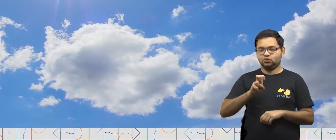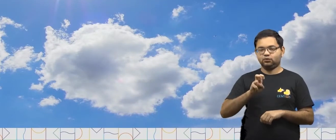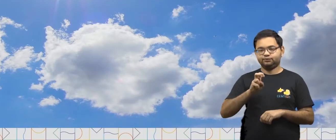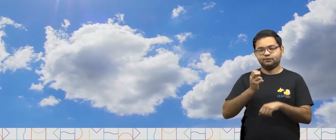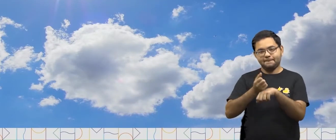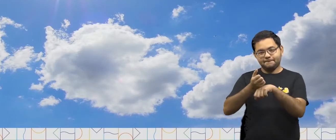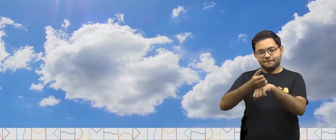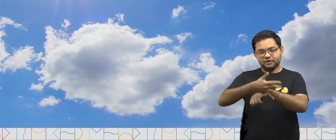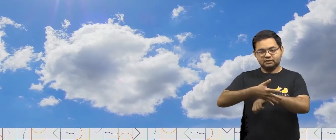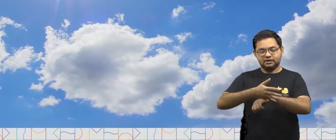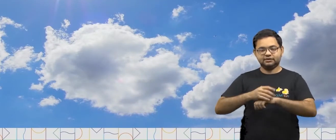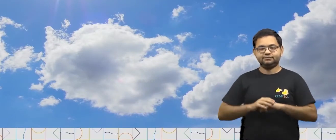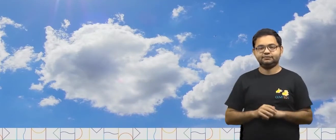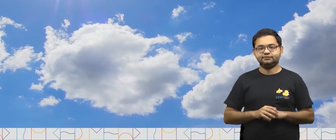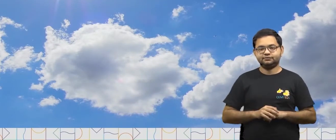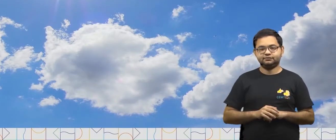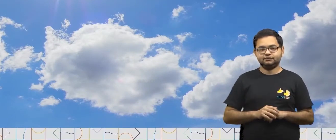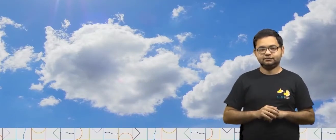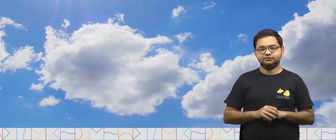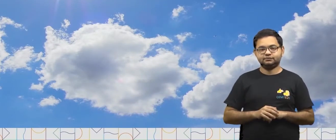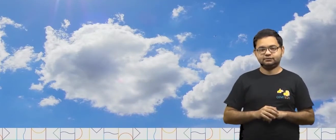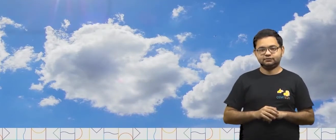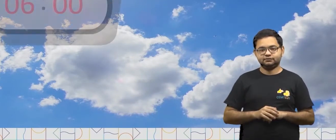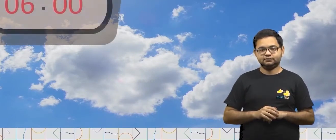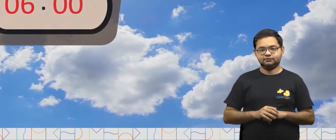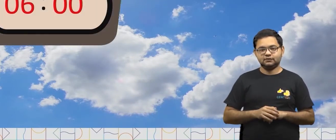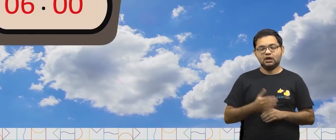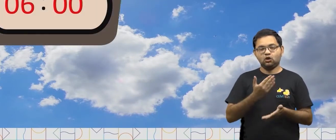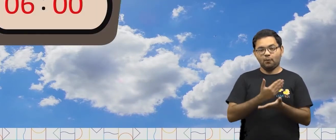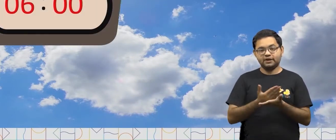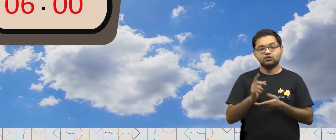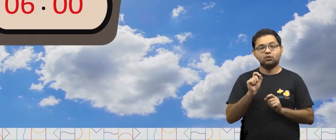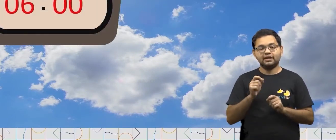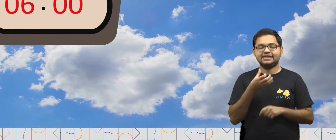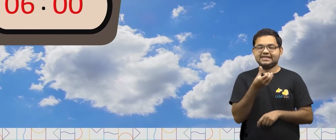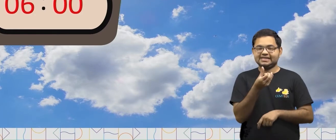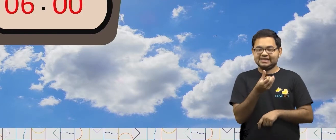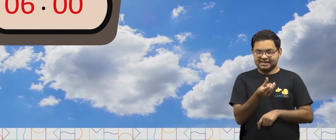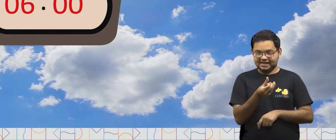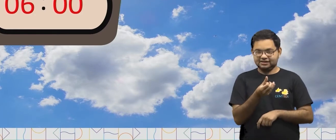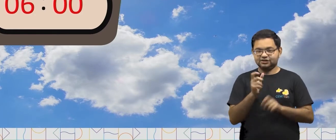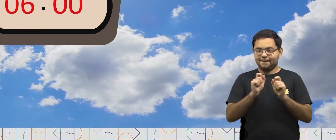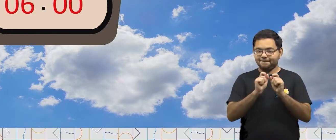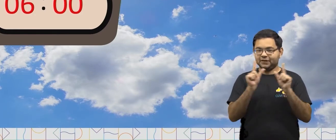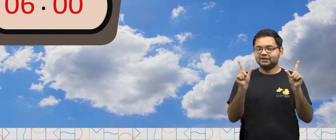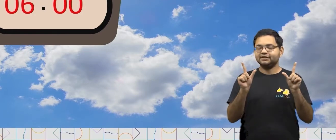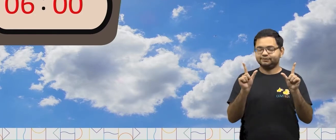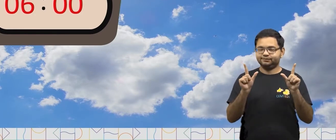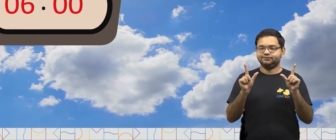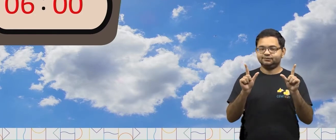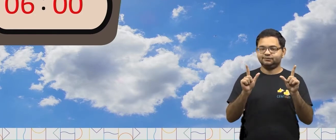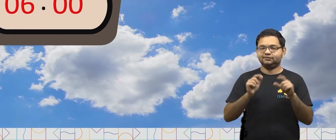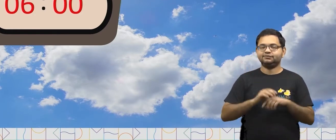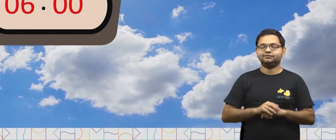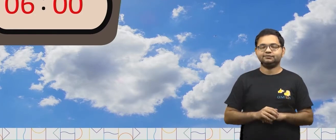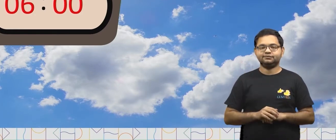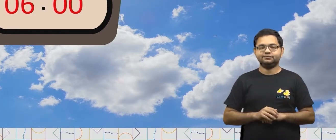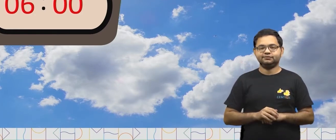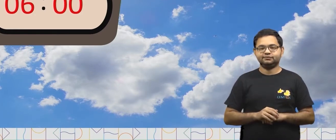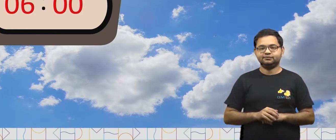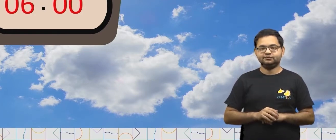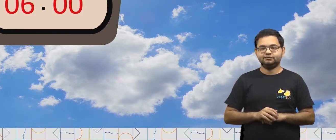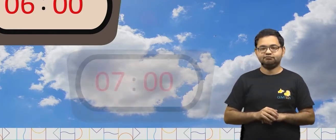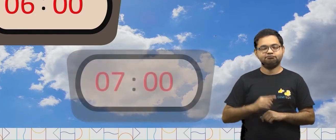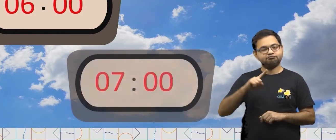madrugada. E chegamos em 6 horas da manhã. Já estamos de dia. E aí